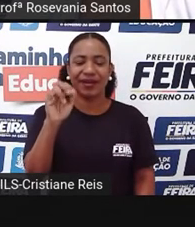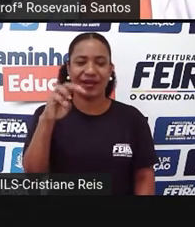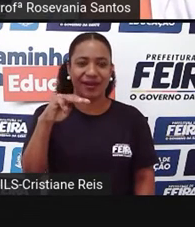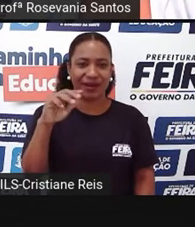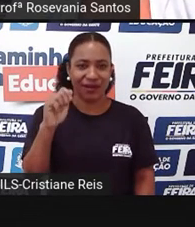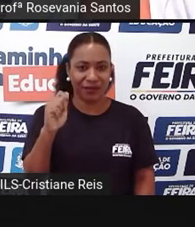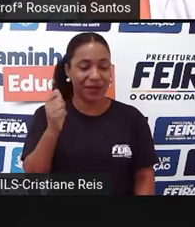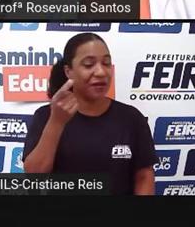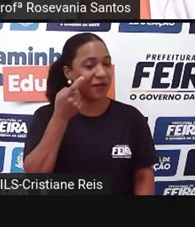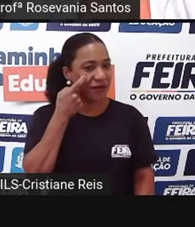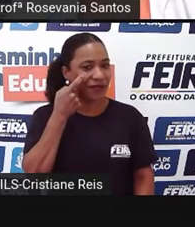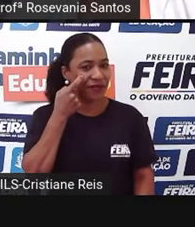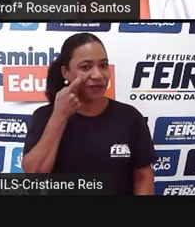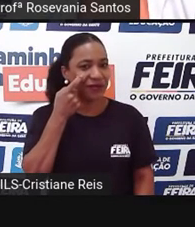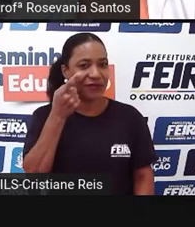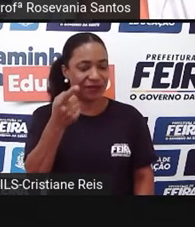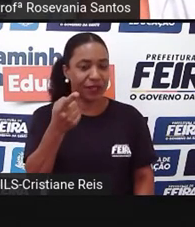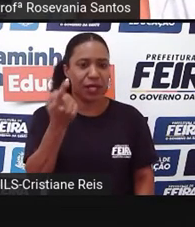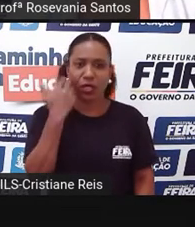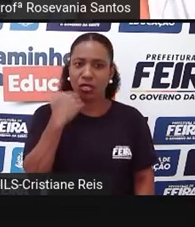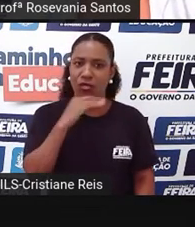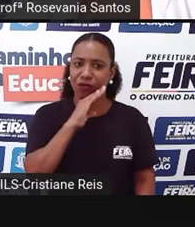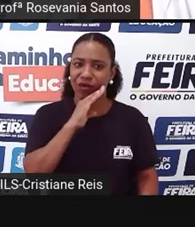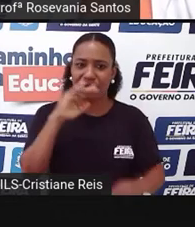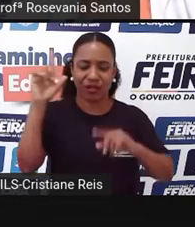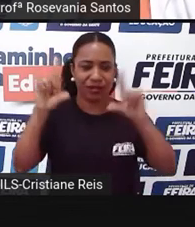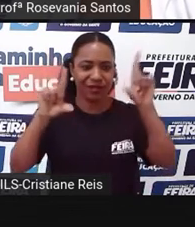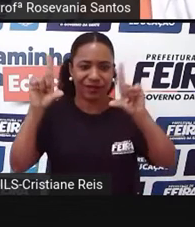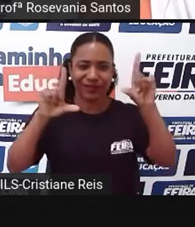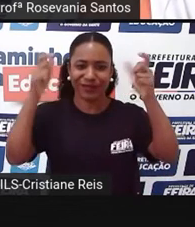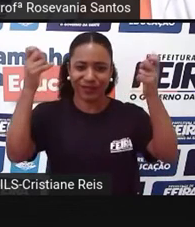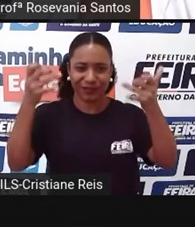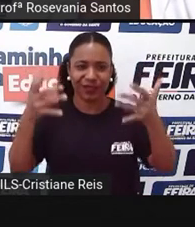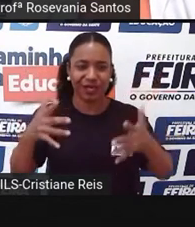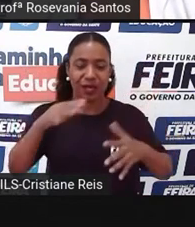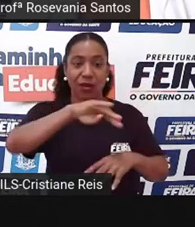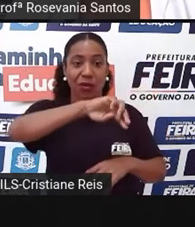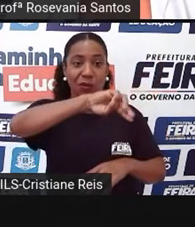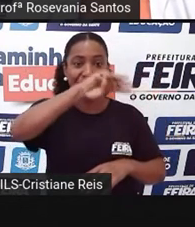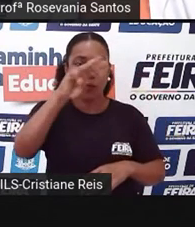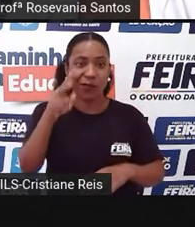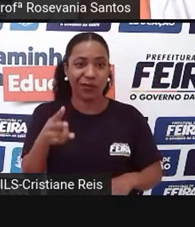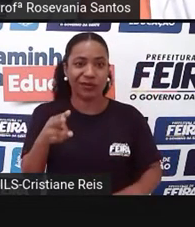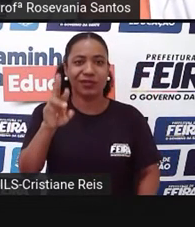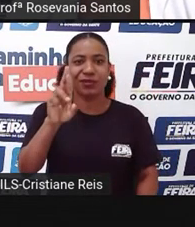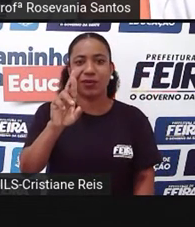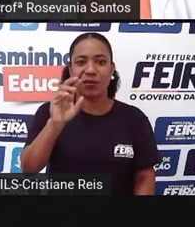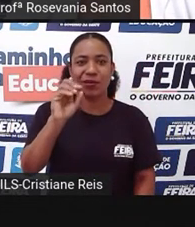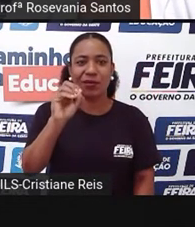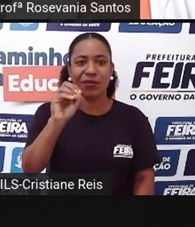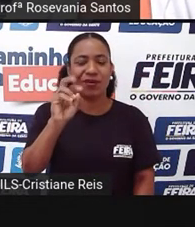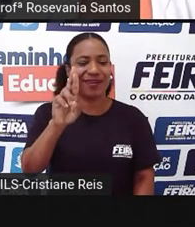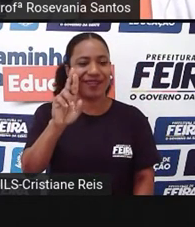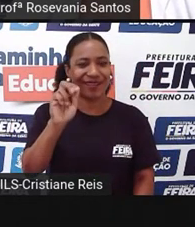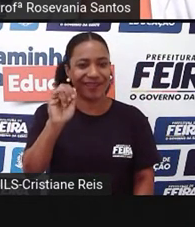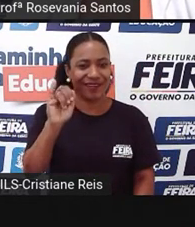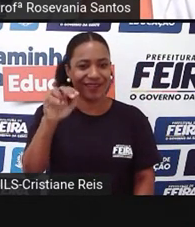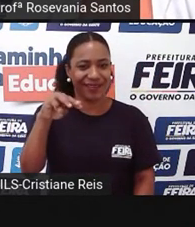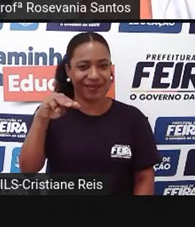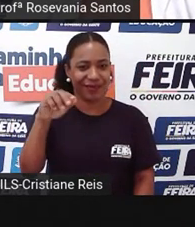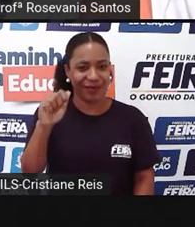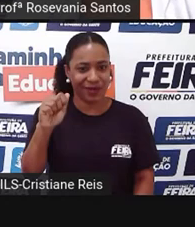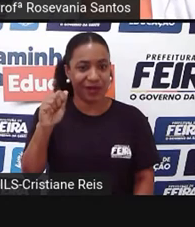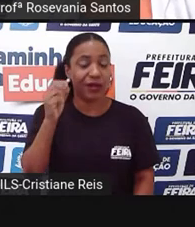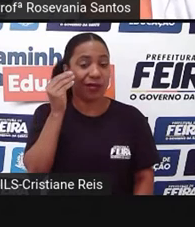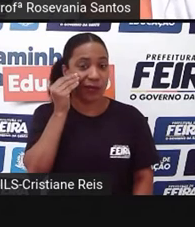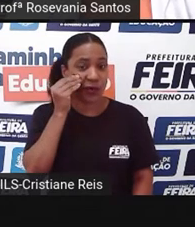viram, mexeram, fala-se, né, desse Monte Roraima. Aí, só para vocês entenderem, esse Monte Roraima, né, é a forma de